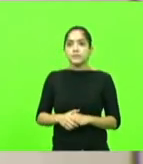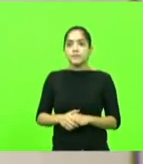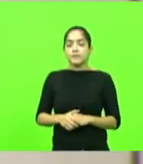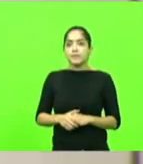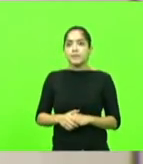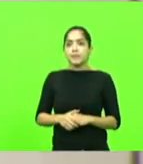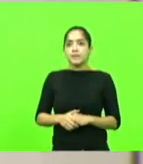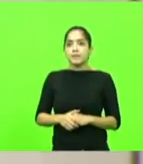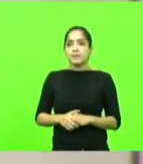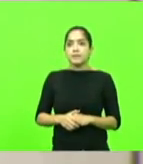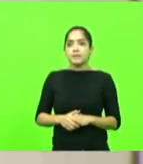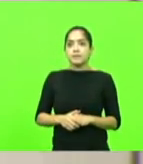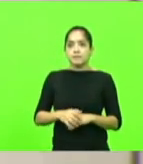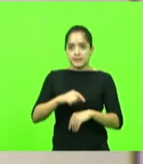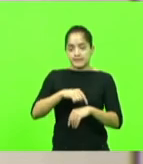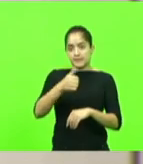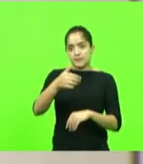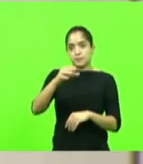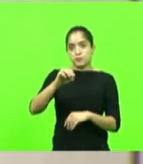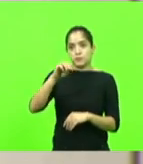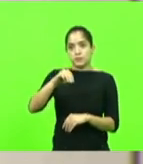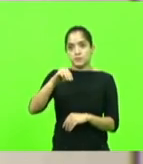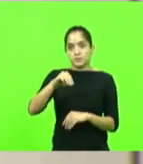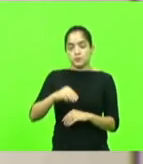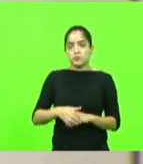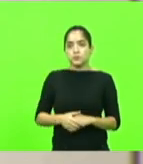Vossa Excelência será dez minutos, deputado.